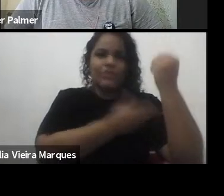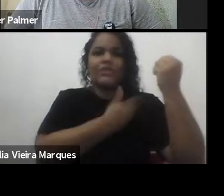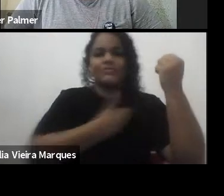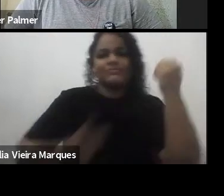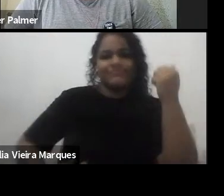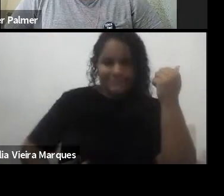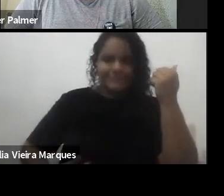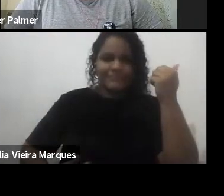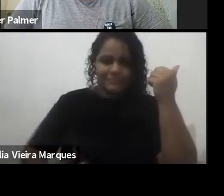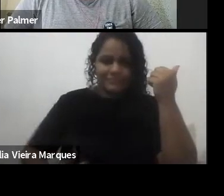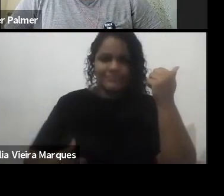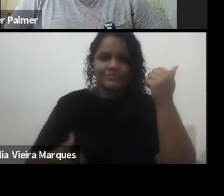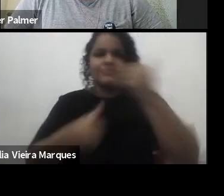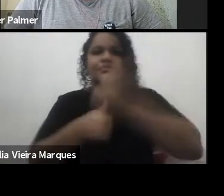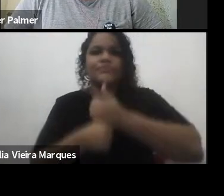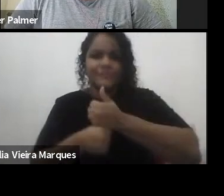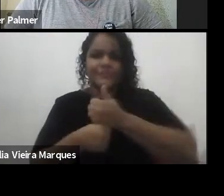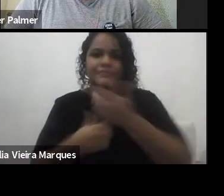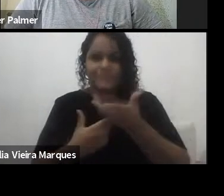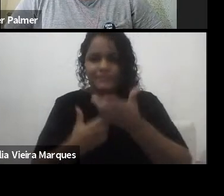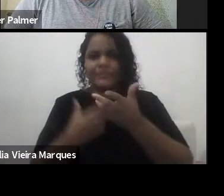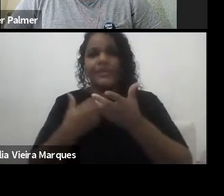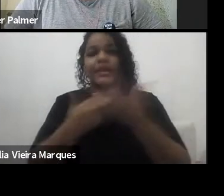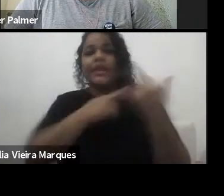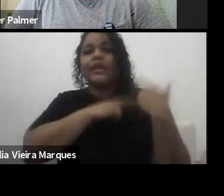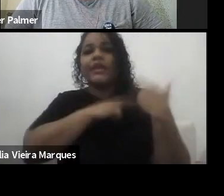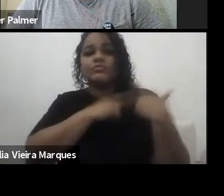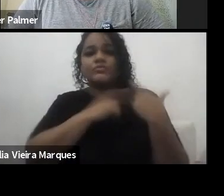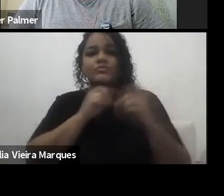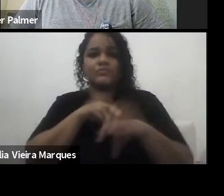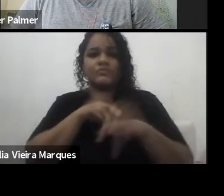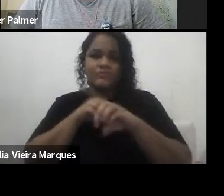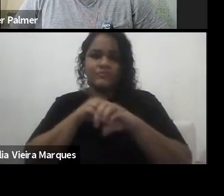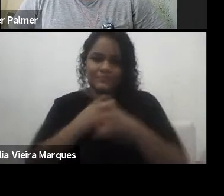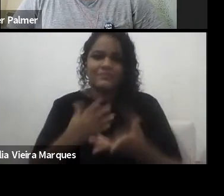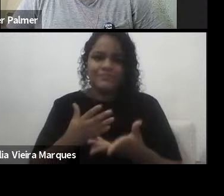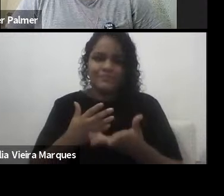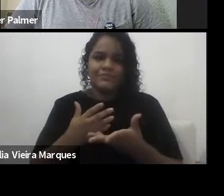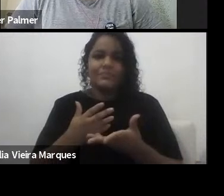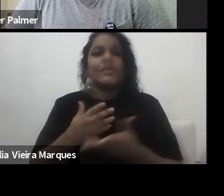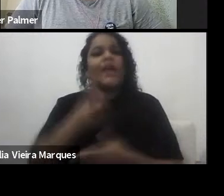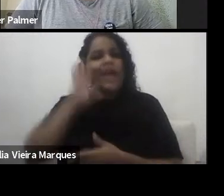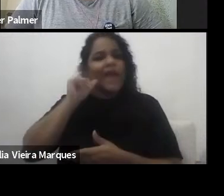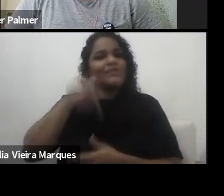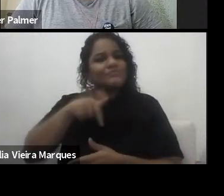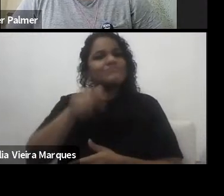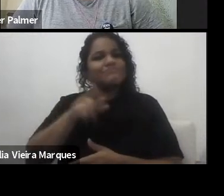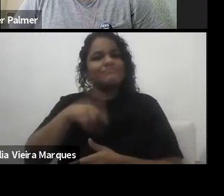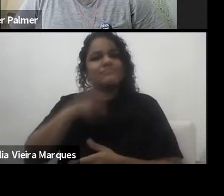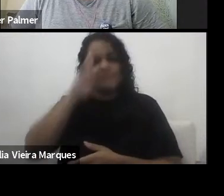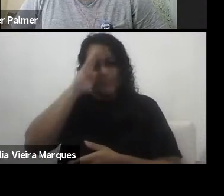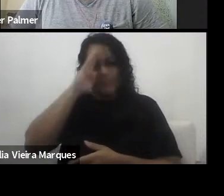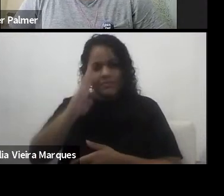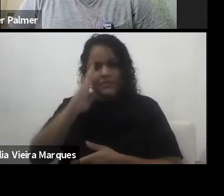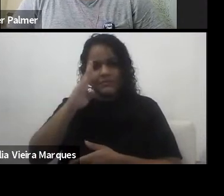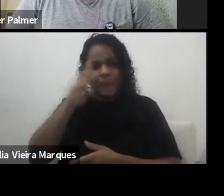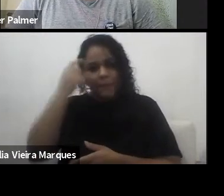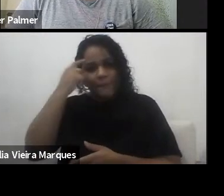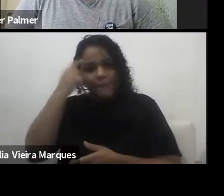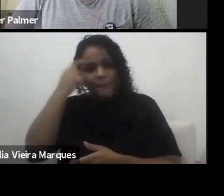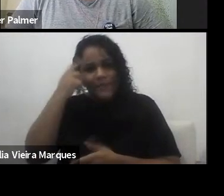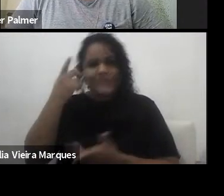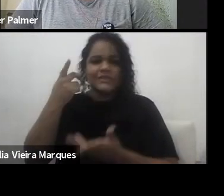enquanto responsável por essa educação, acho que essa é a grande questão quando a gente pensa nessas ideias de